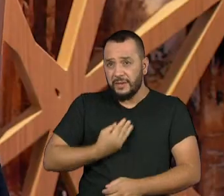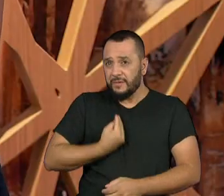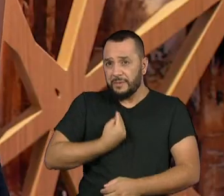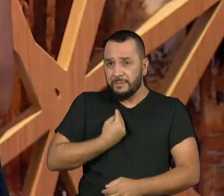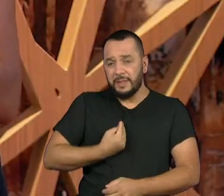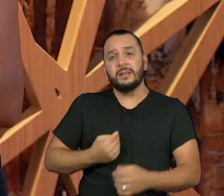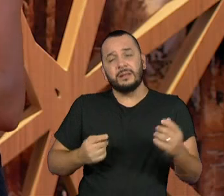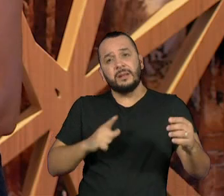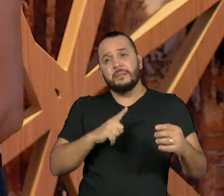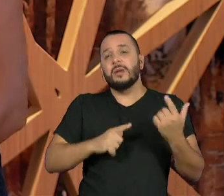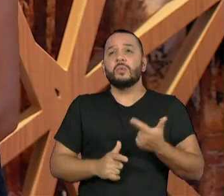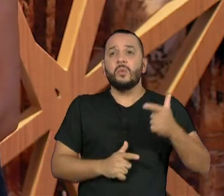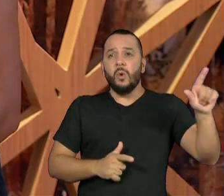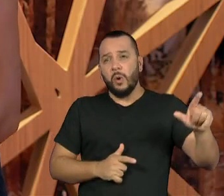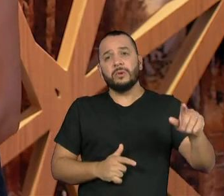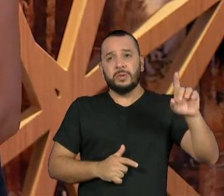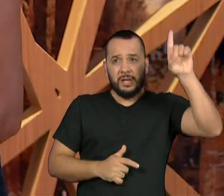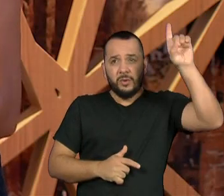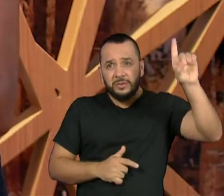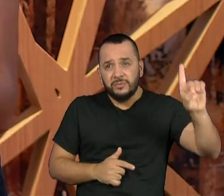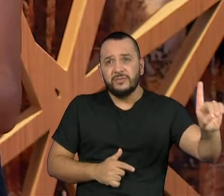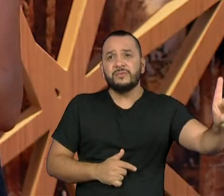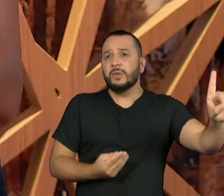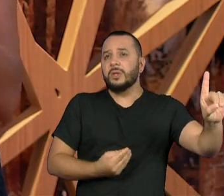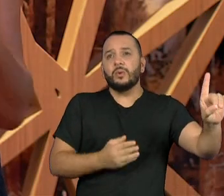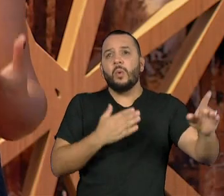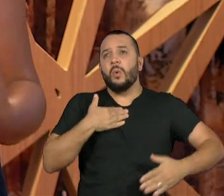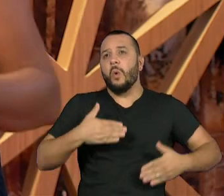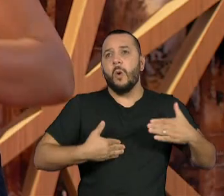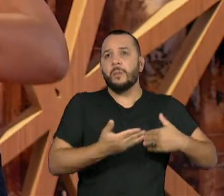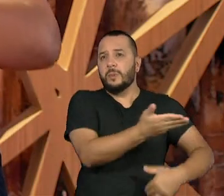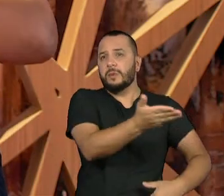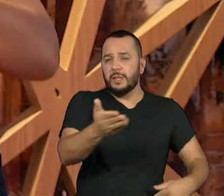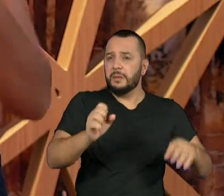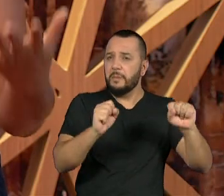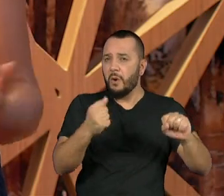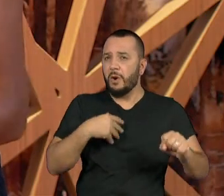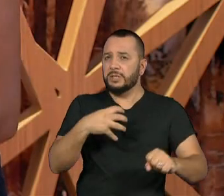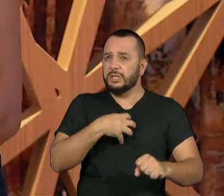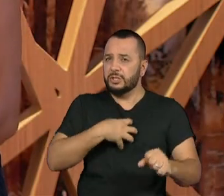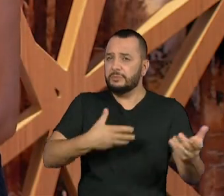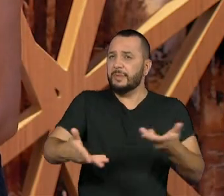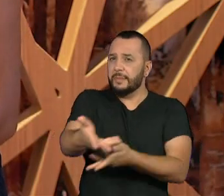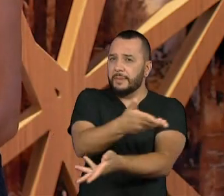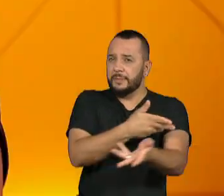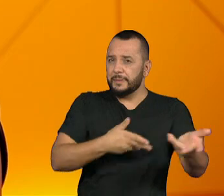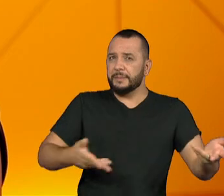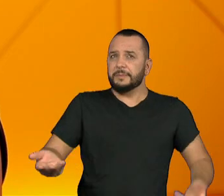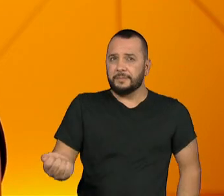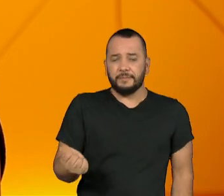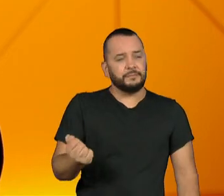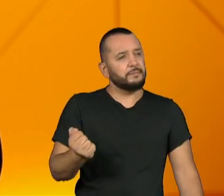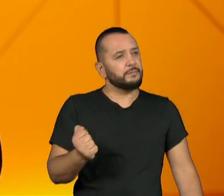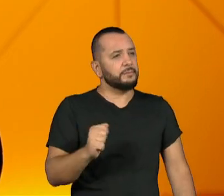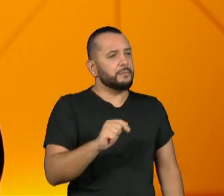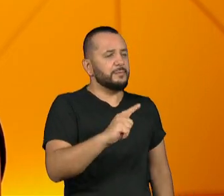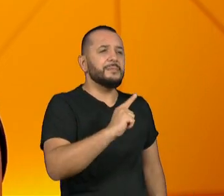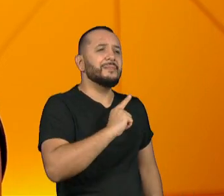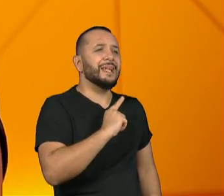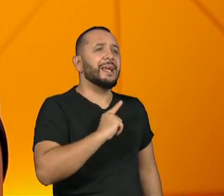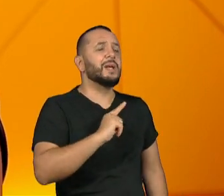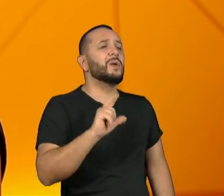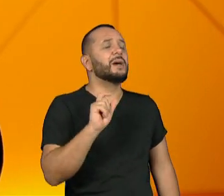outro que vai até a nossa igreja para poder falar, poder sentir e estar com a gente. Encontrar um lugar